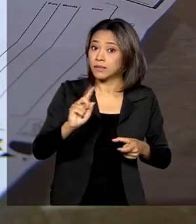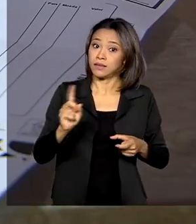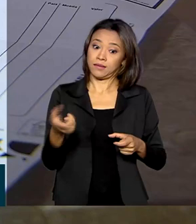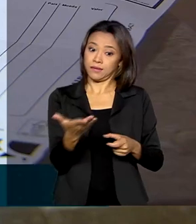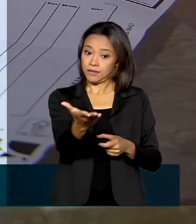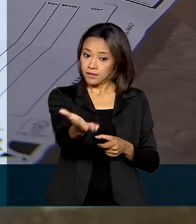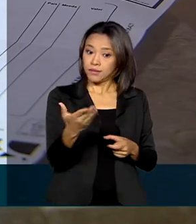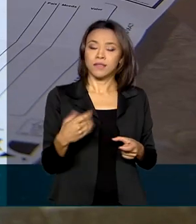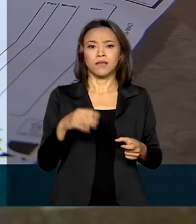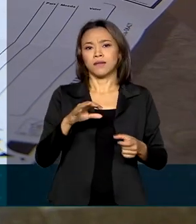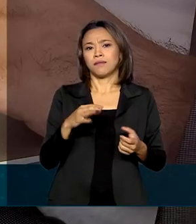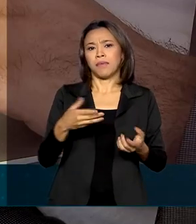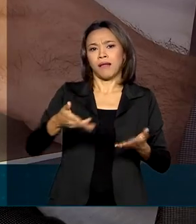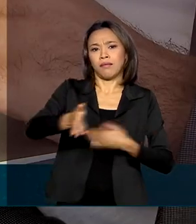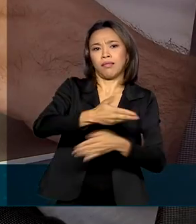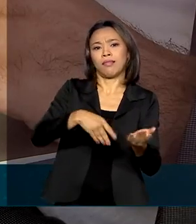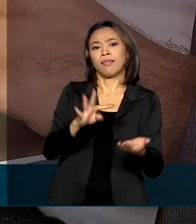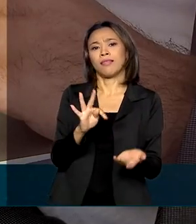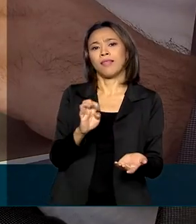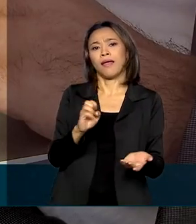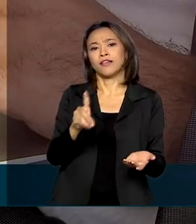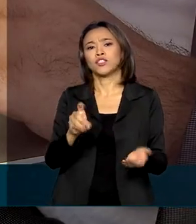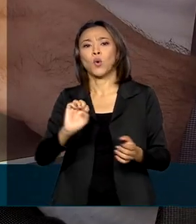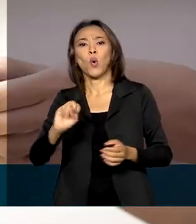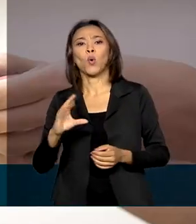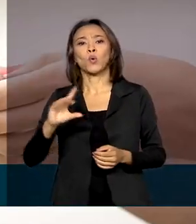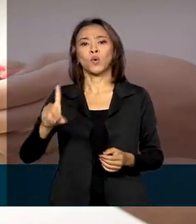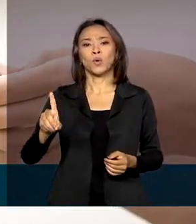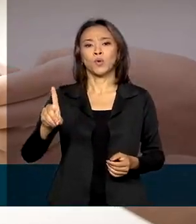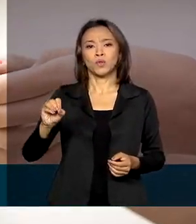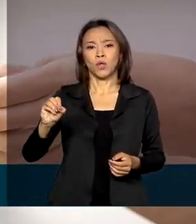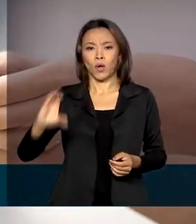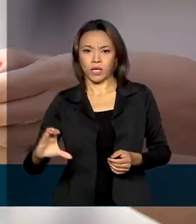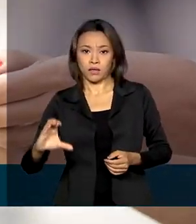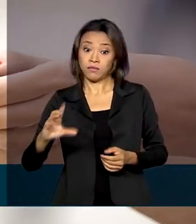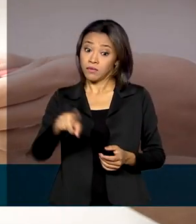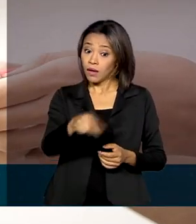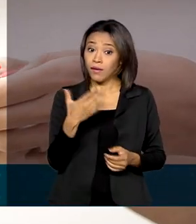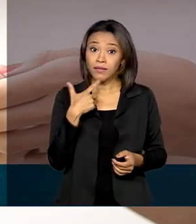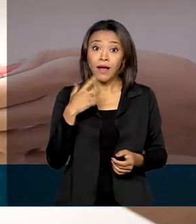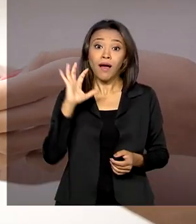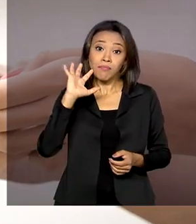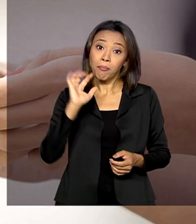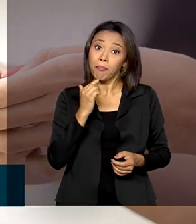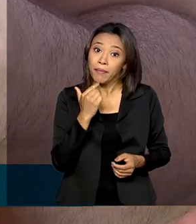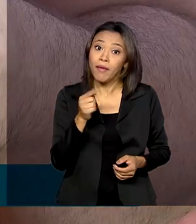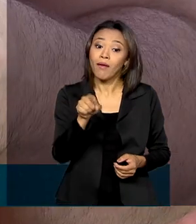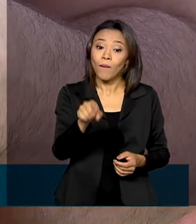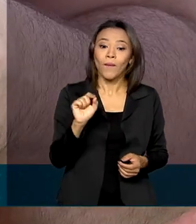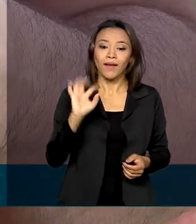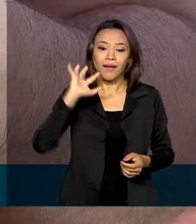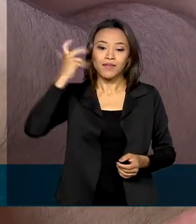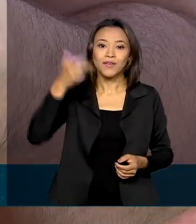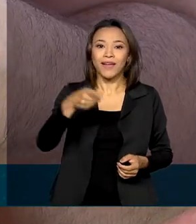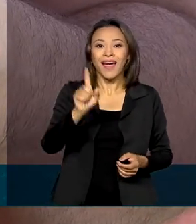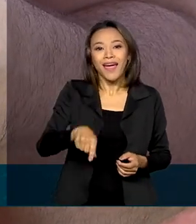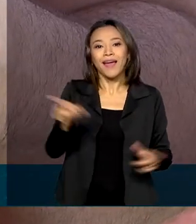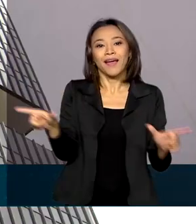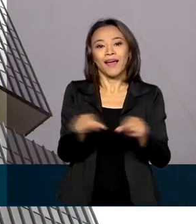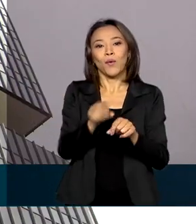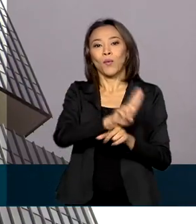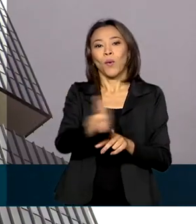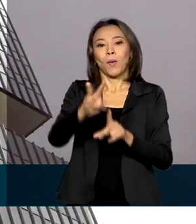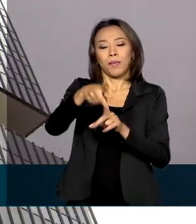tradicionais DOC e TED? Pois essa realidade está bem próxima e tem um nome. Ela se chama PIX,